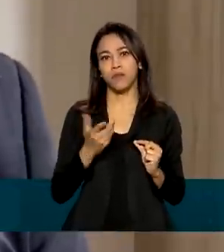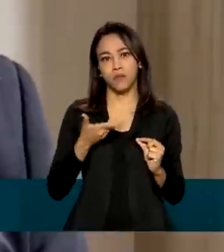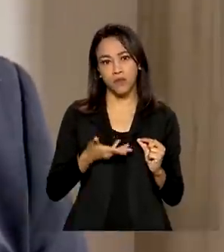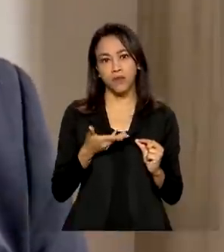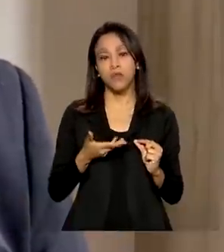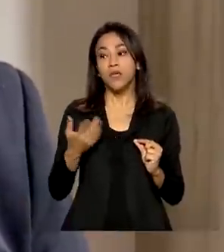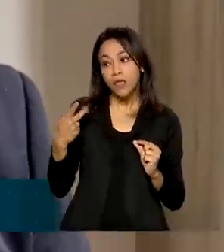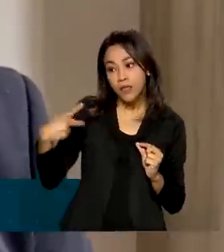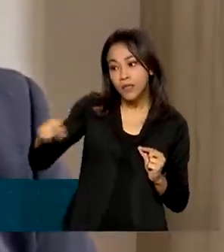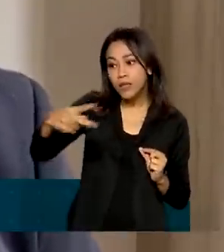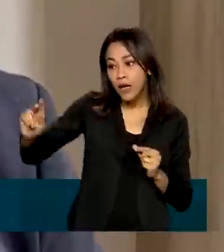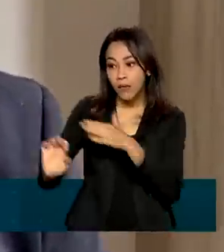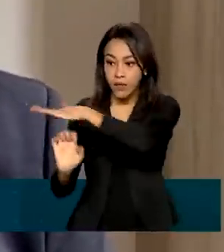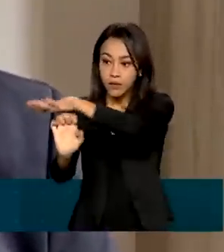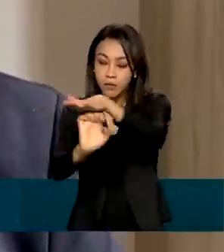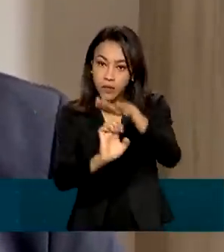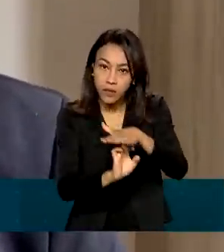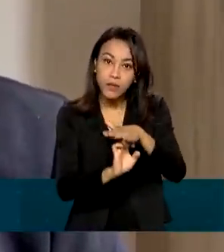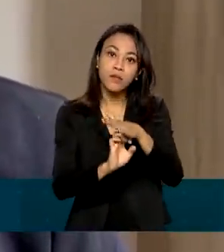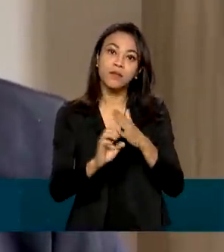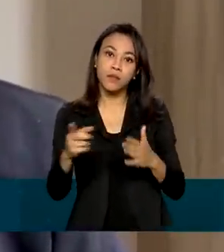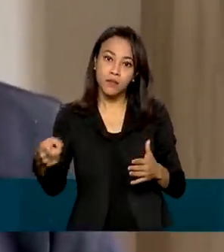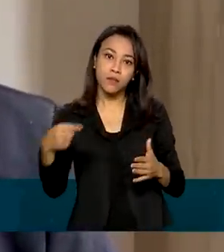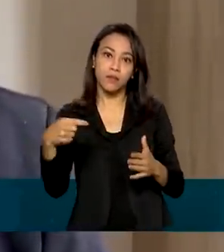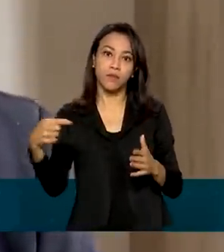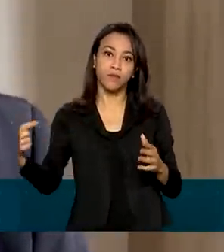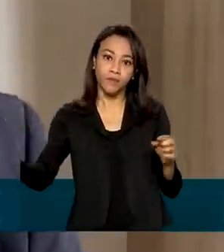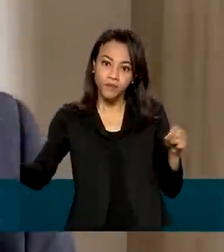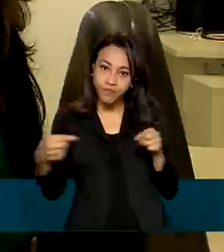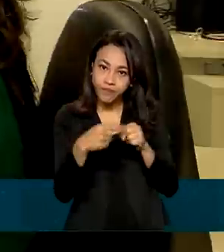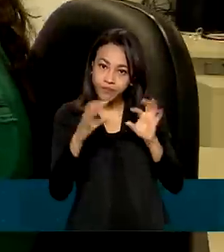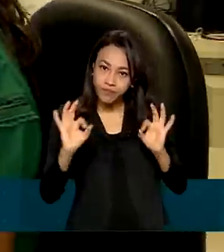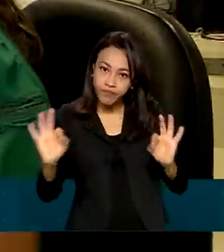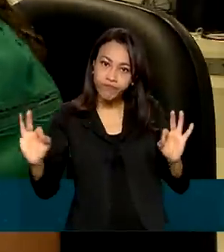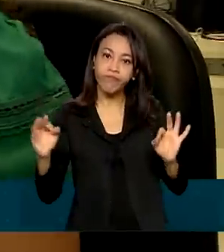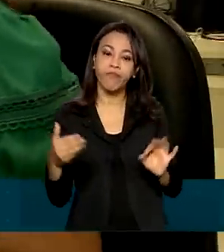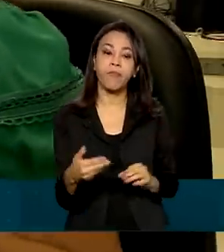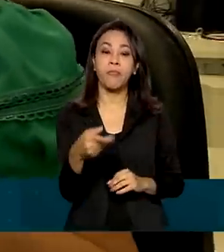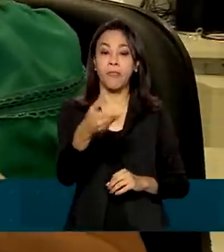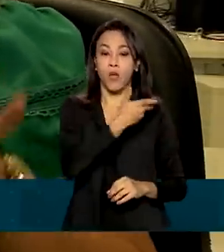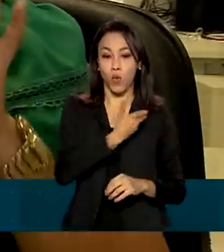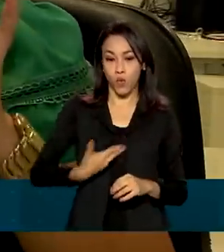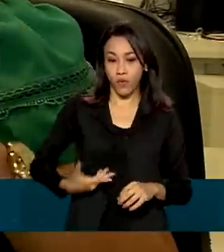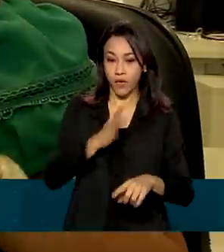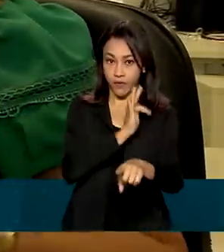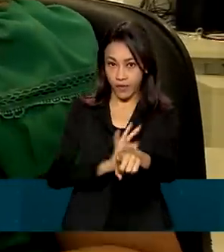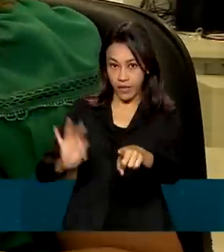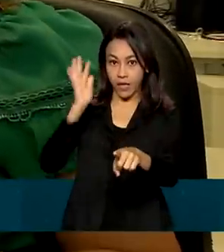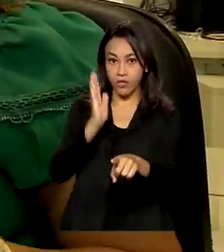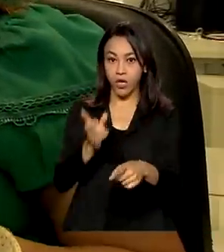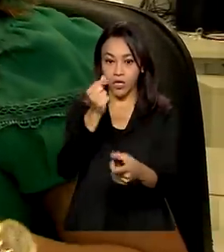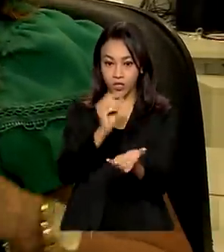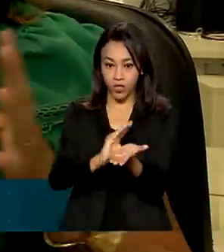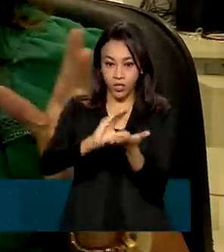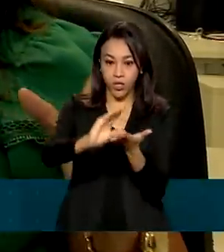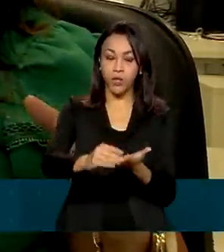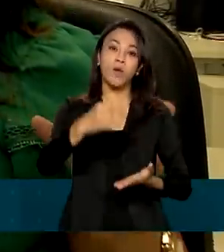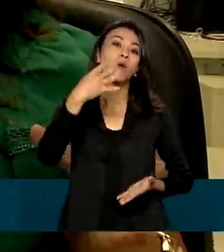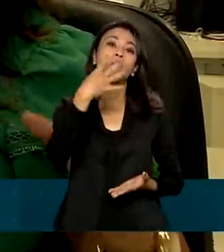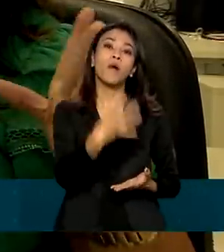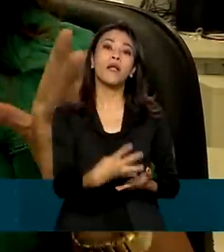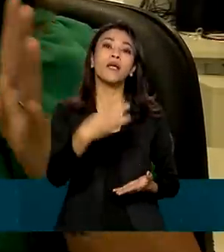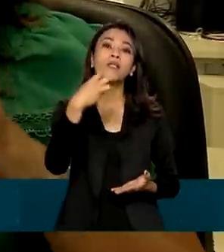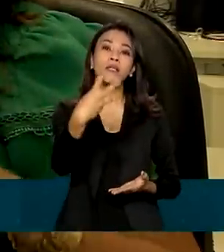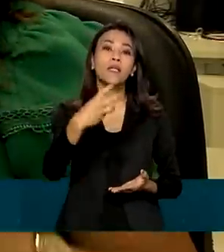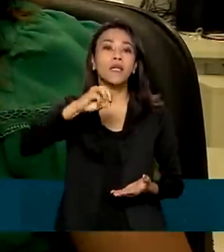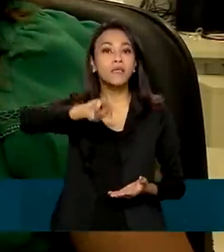de empresas, alteração em baixa perante as juntas comerciais. O governo federal já investiu 43 milhões de reais no projeto do